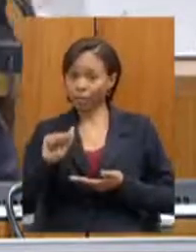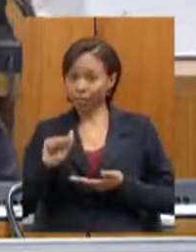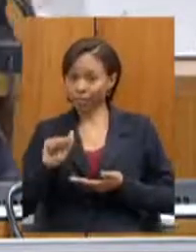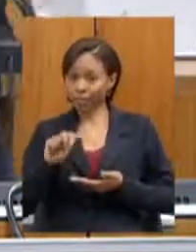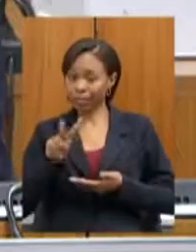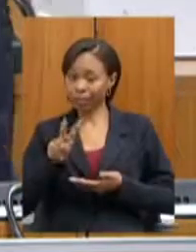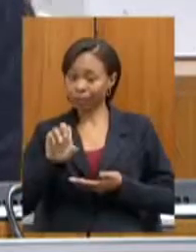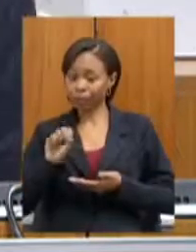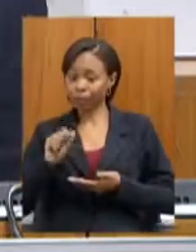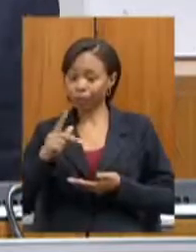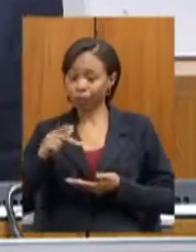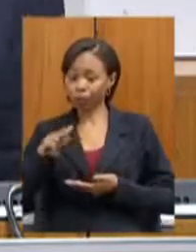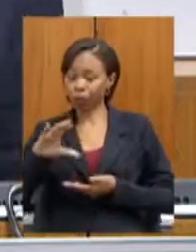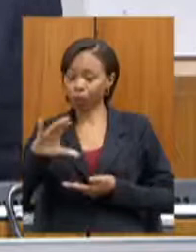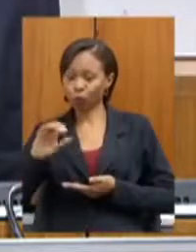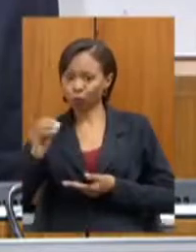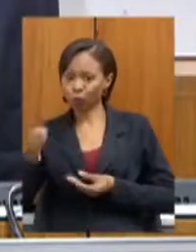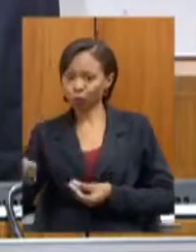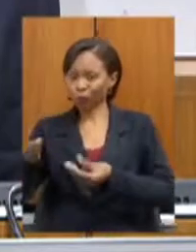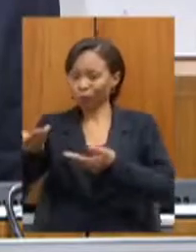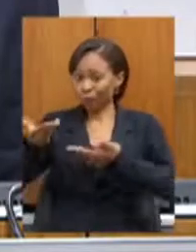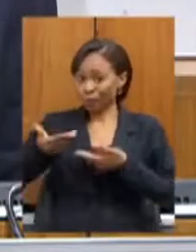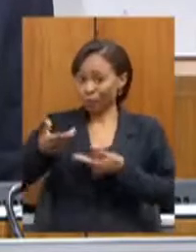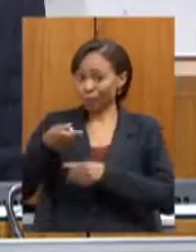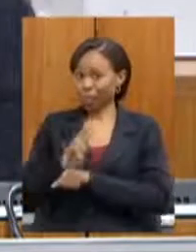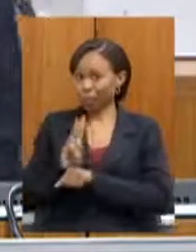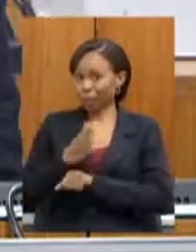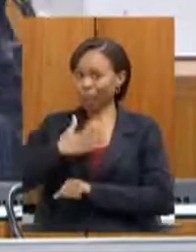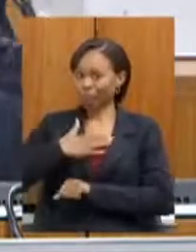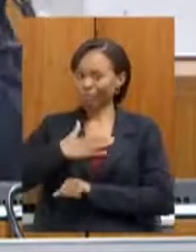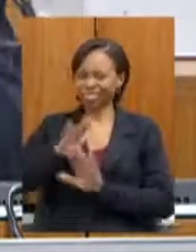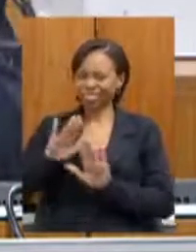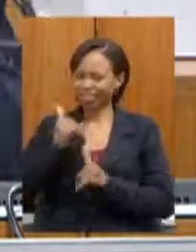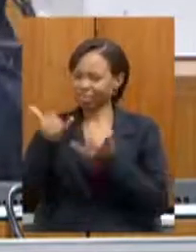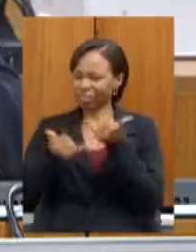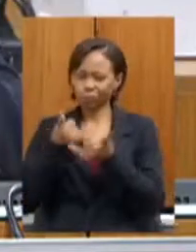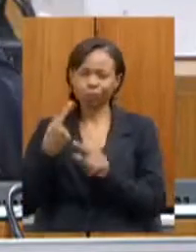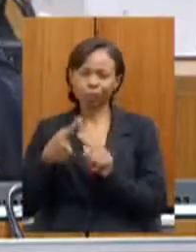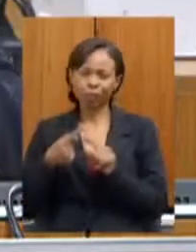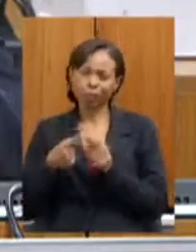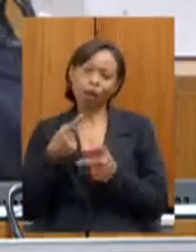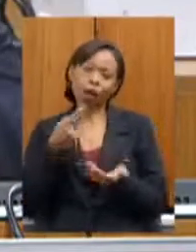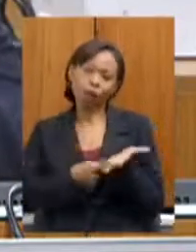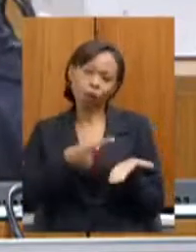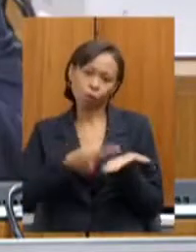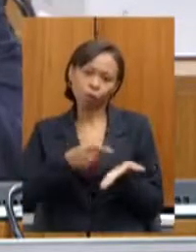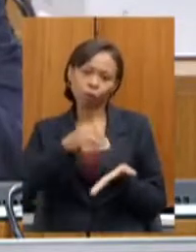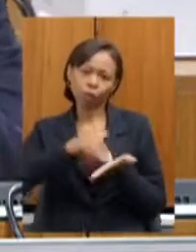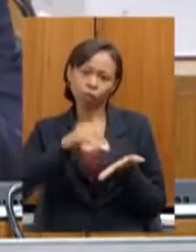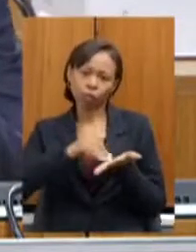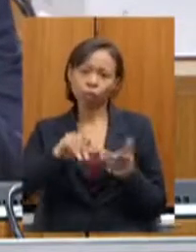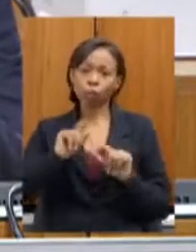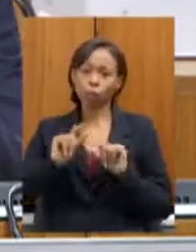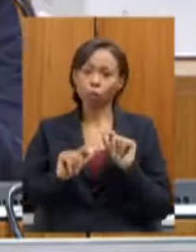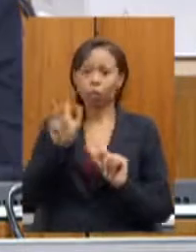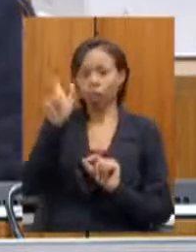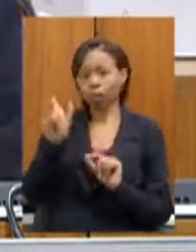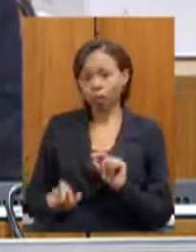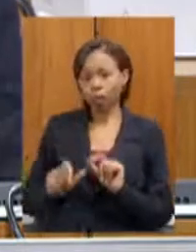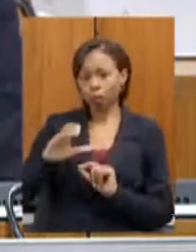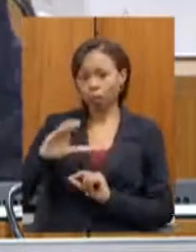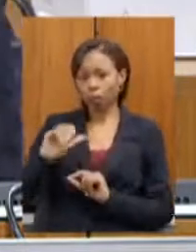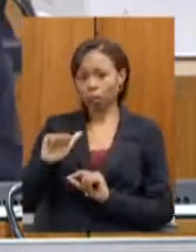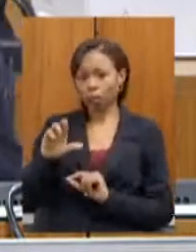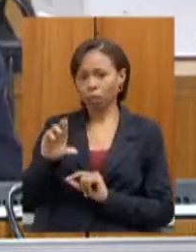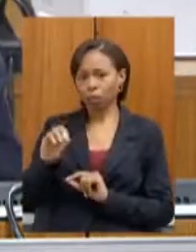gabinete, mas eu estou brincando, isso foi um acordo que fizemos aí com o secretário, para que a Carolina pudesse, além de cuidar do